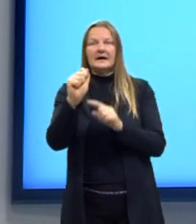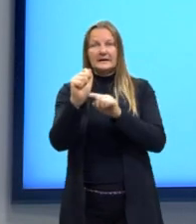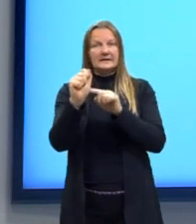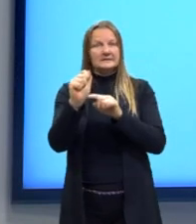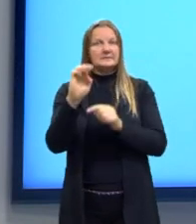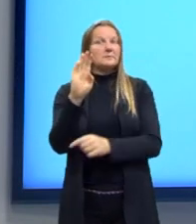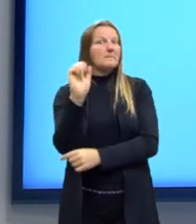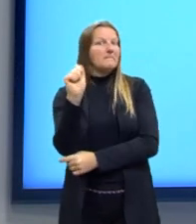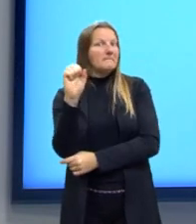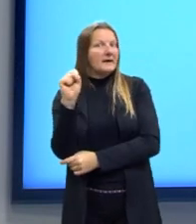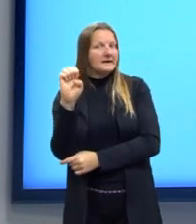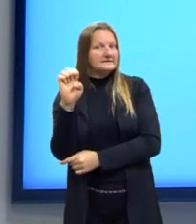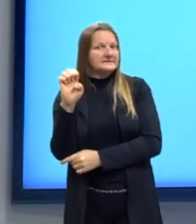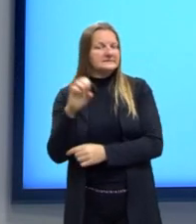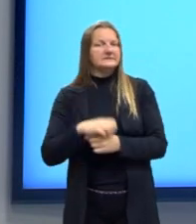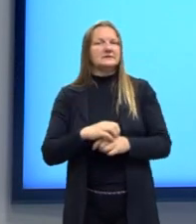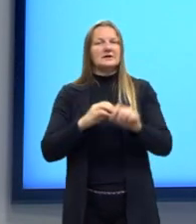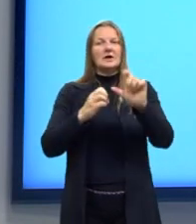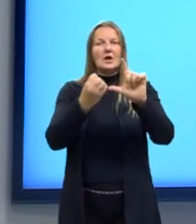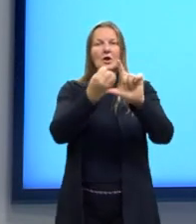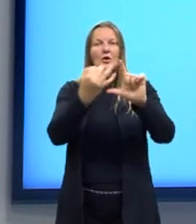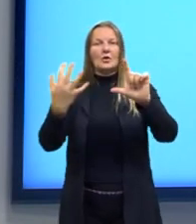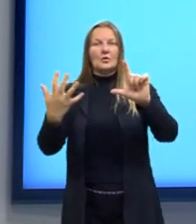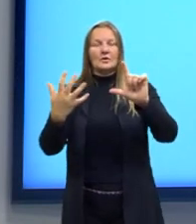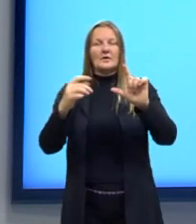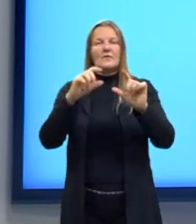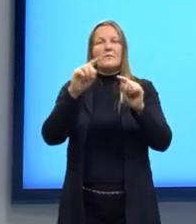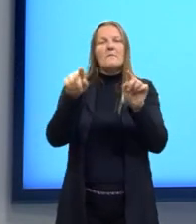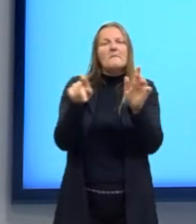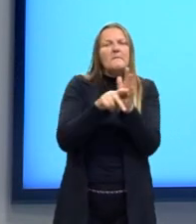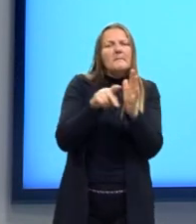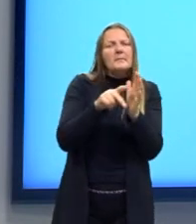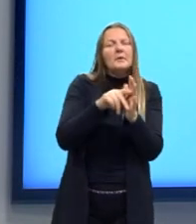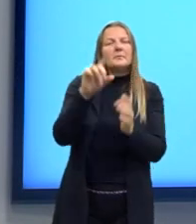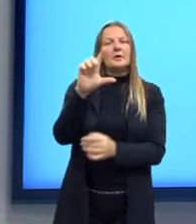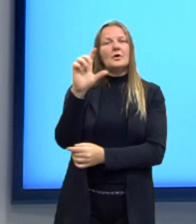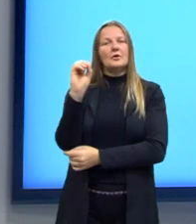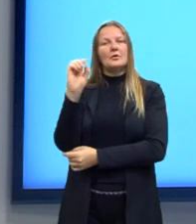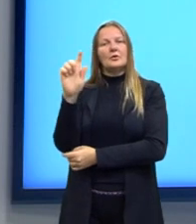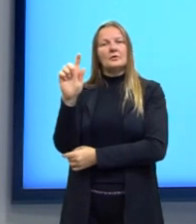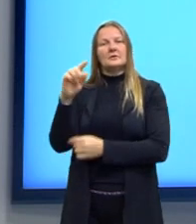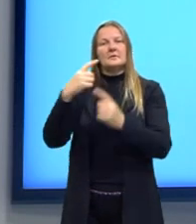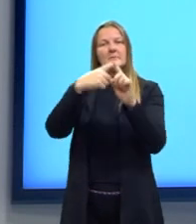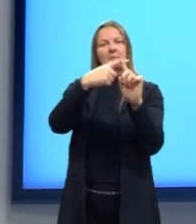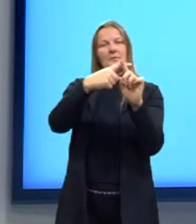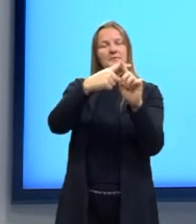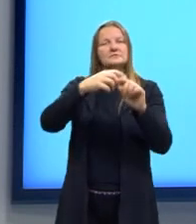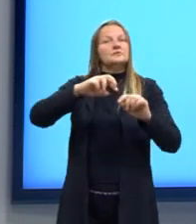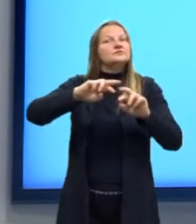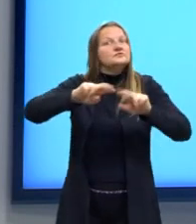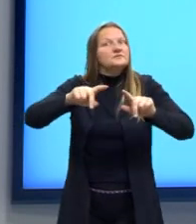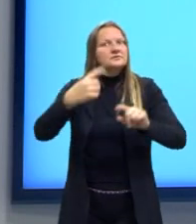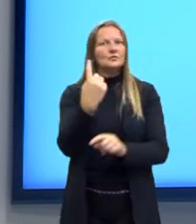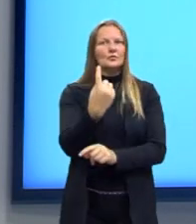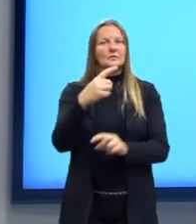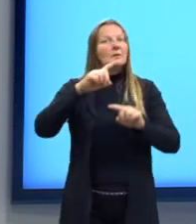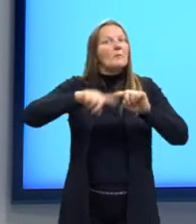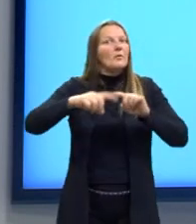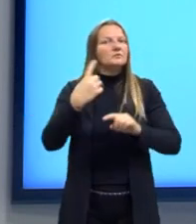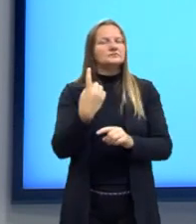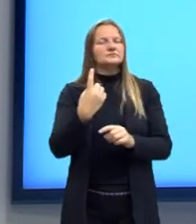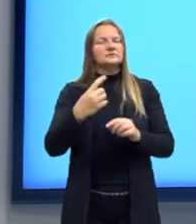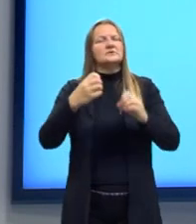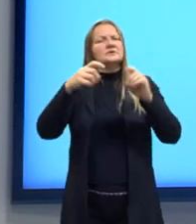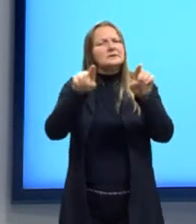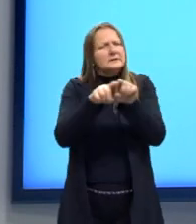base do nosso logaritmo da função, sendo a então positivo e diferente de 1. Assim como as